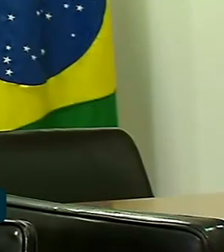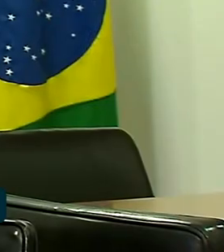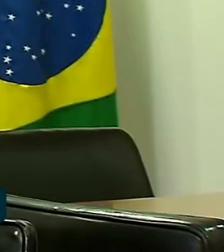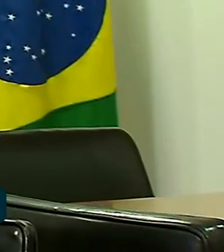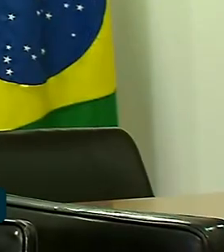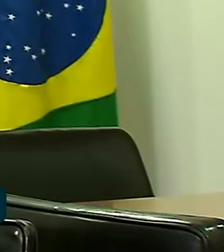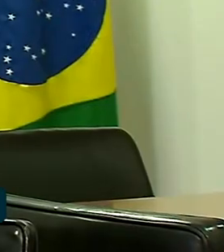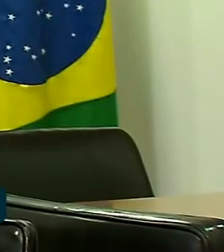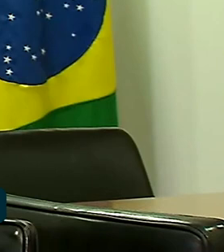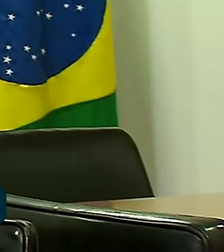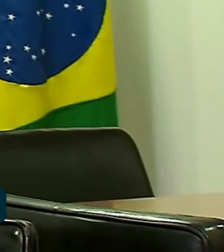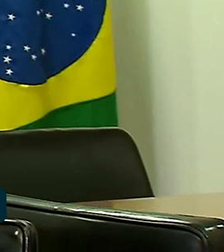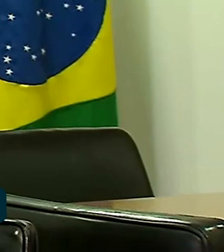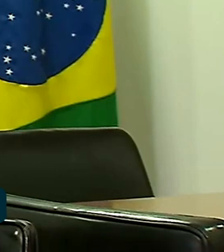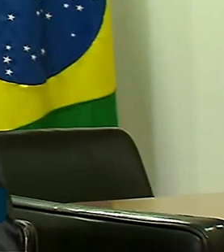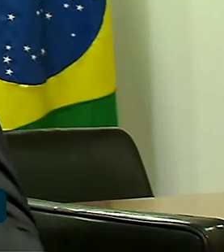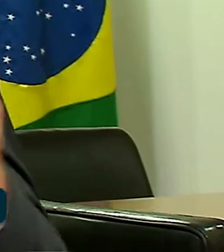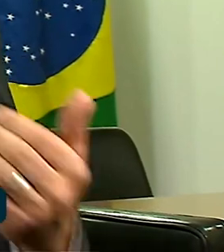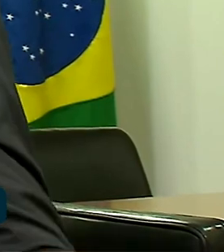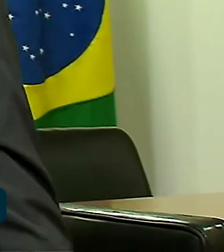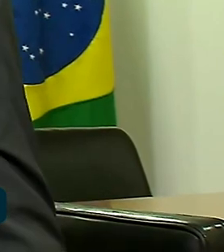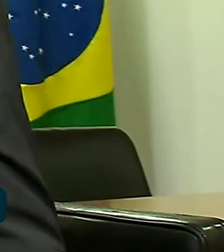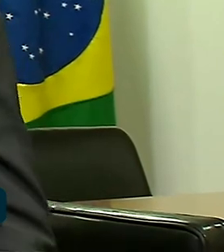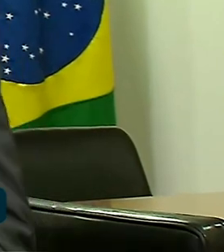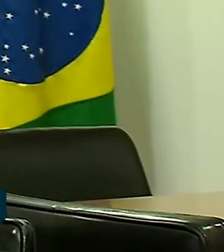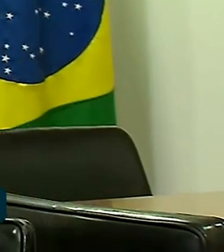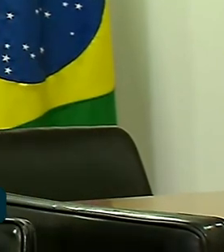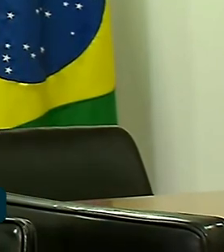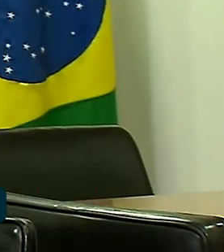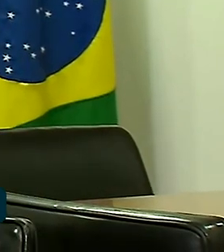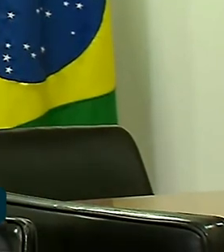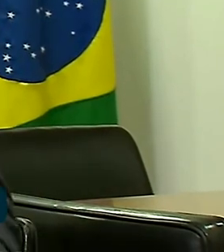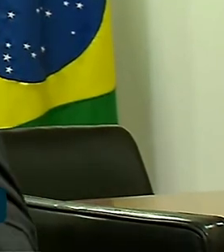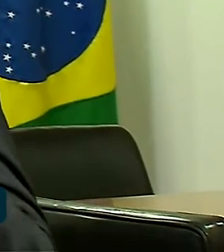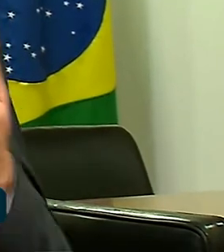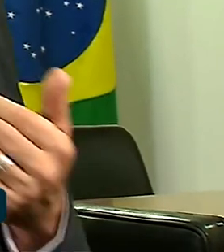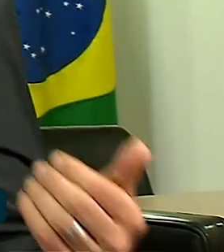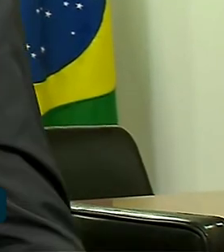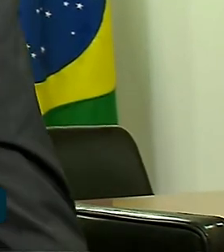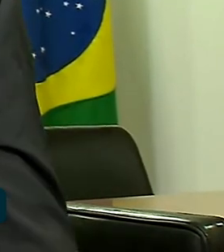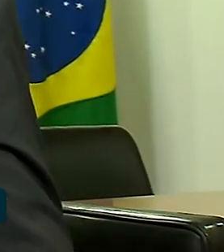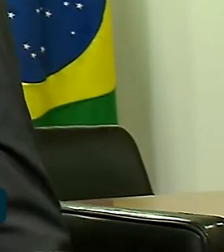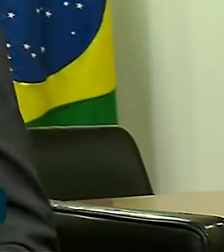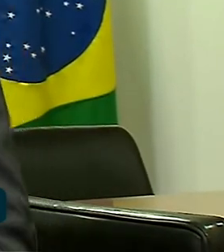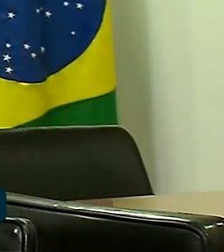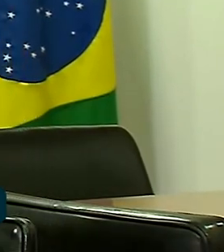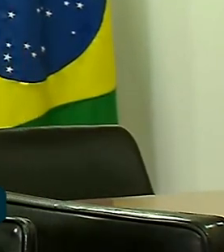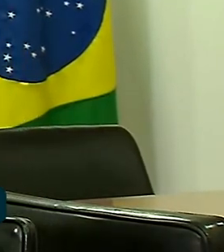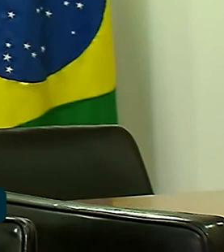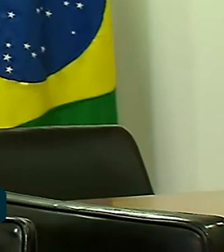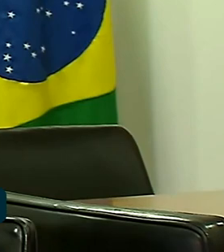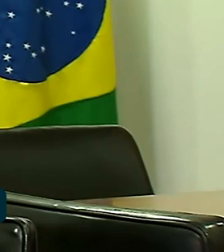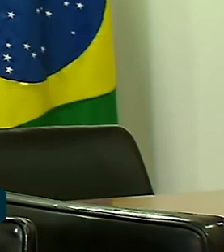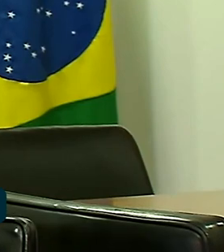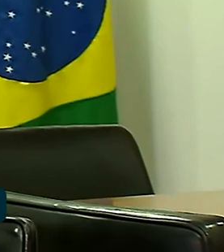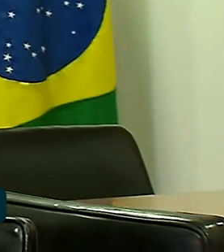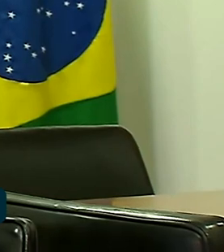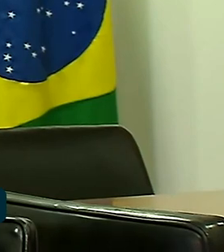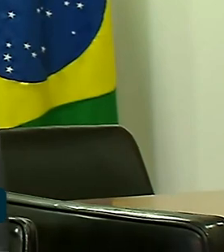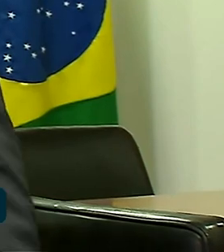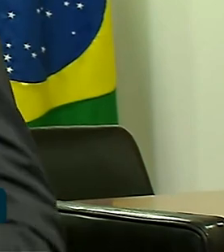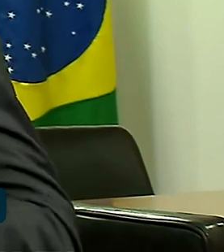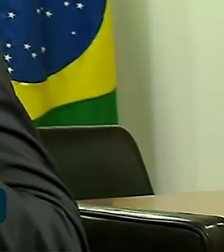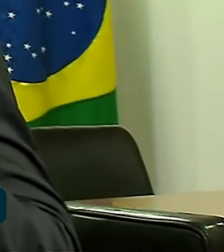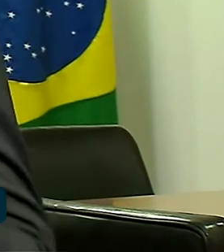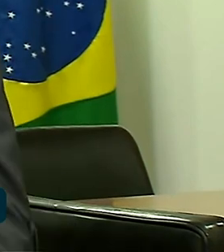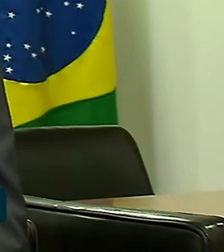principais vítimas do golpe do dia 8 de janeiro, que era o Congresso Nacional, aqui o Executivo, a imprensa, o Judiciário.